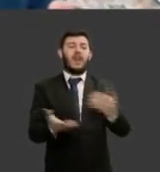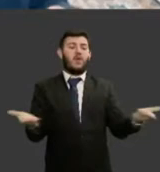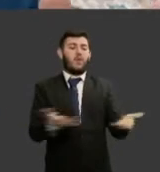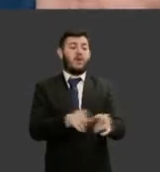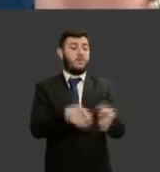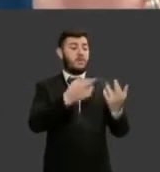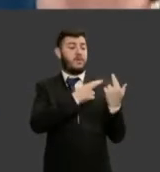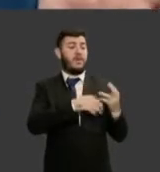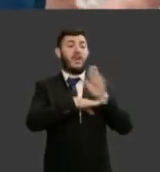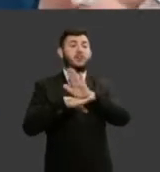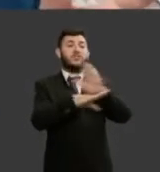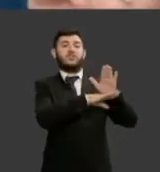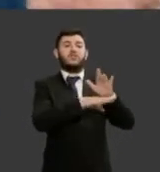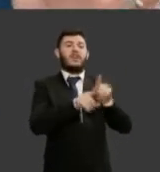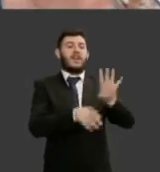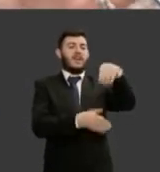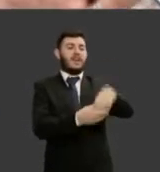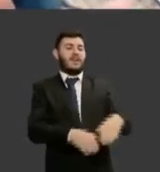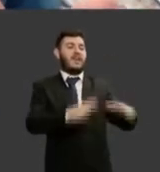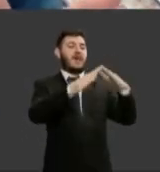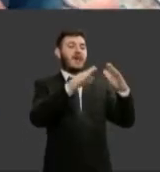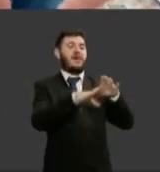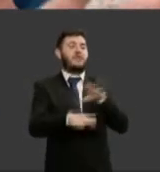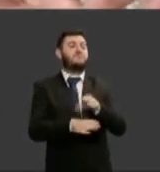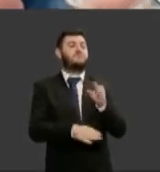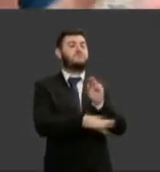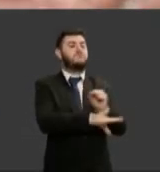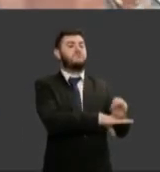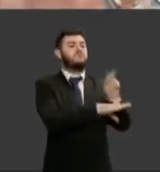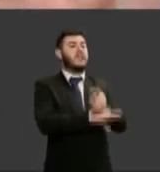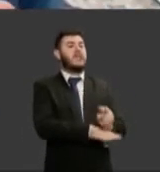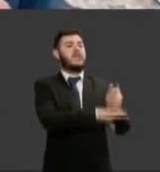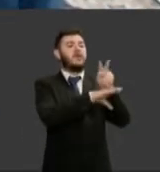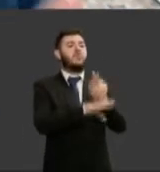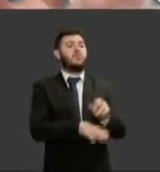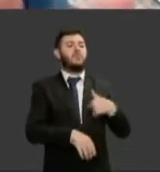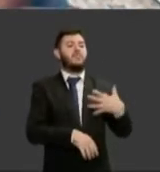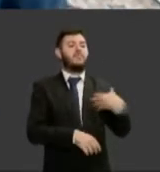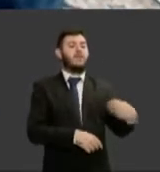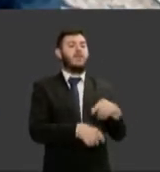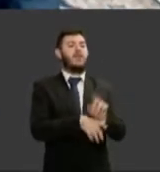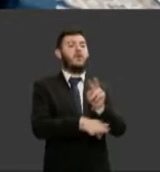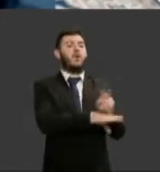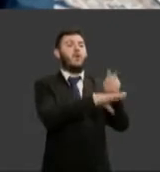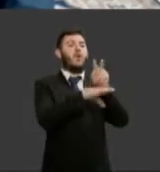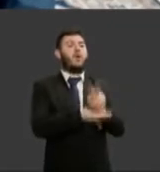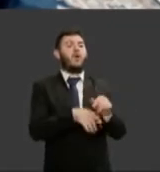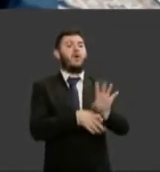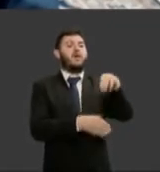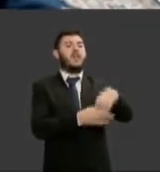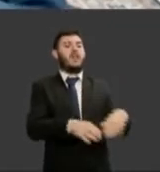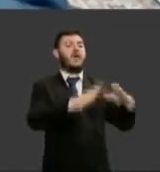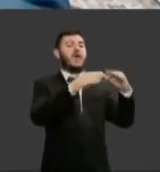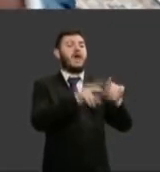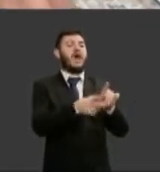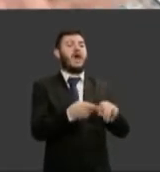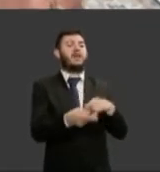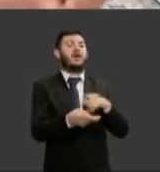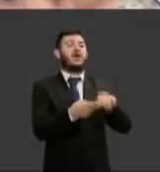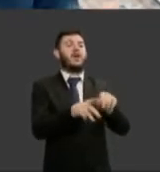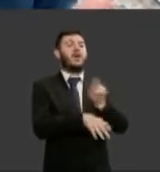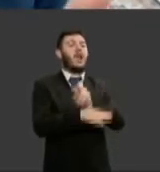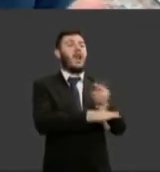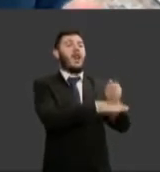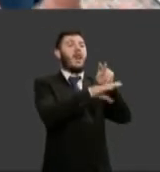escolas, uma infinidade de outras funções, ainda que dentro de suas próprias casas. E todos